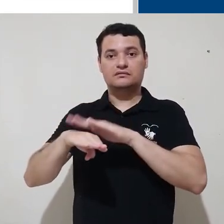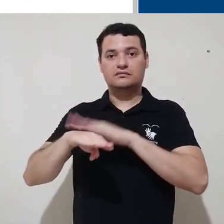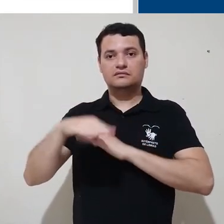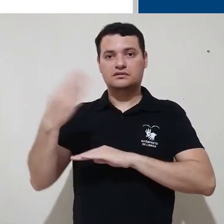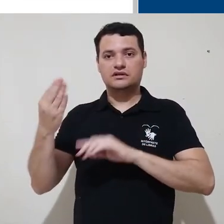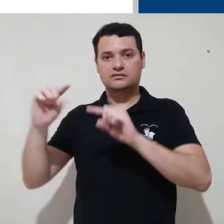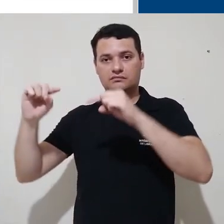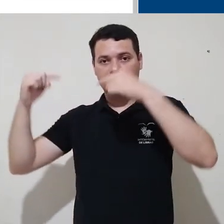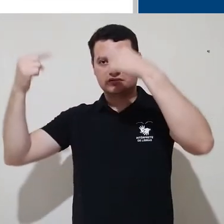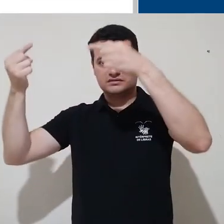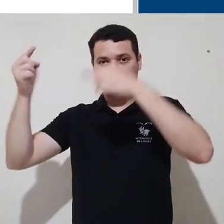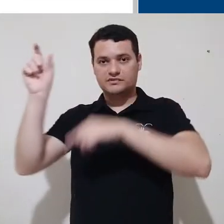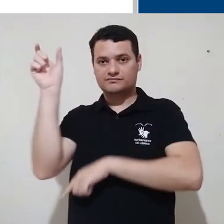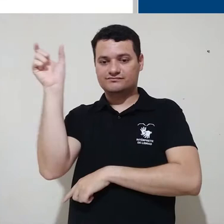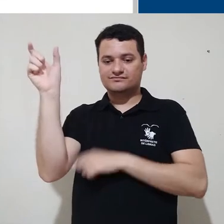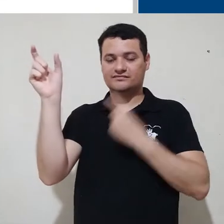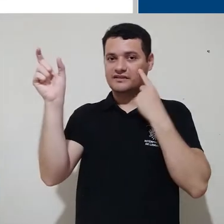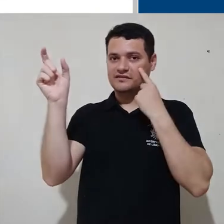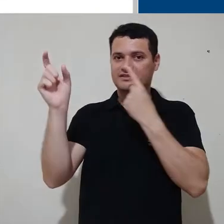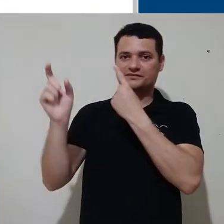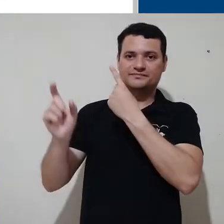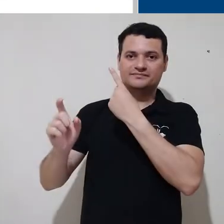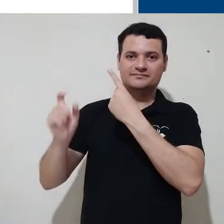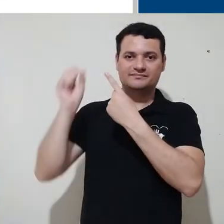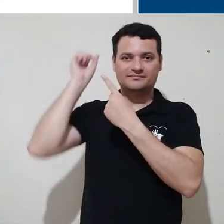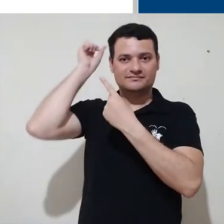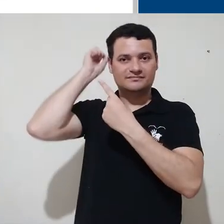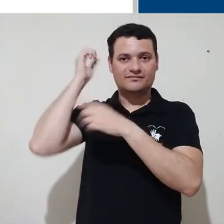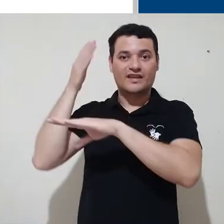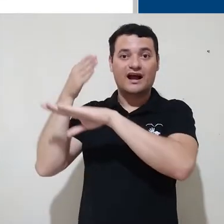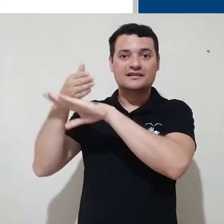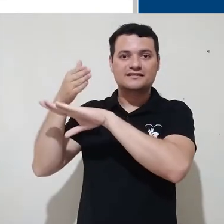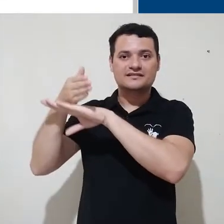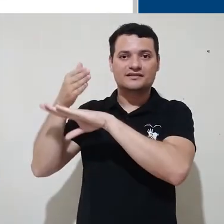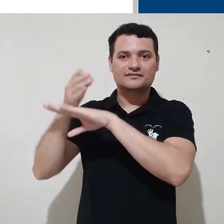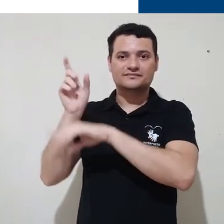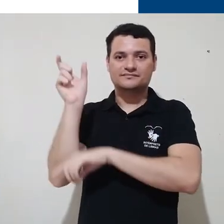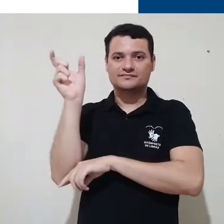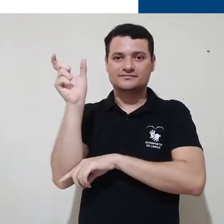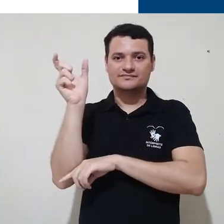na parte superior da tela e acessar o link Acessar.